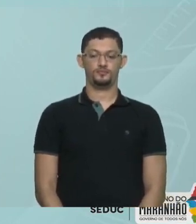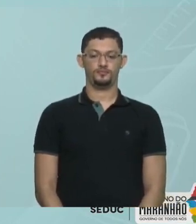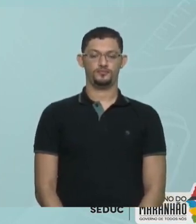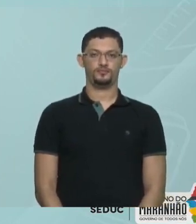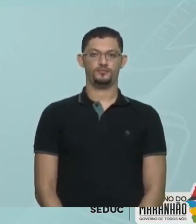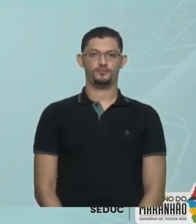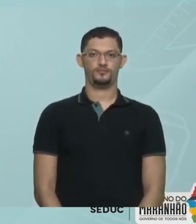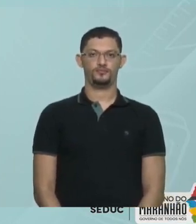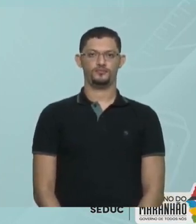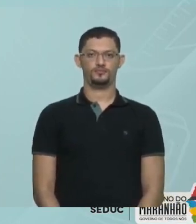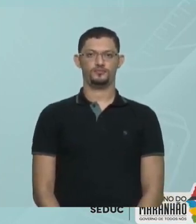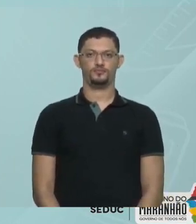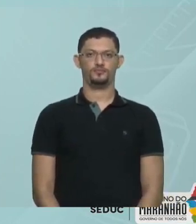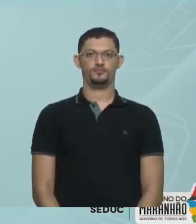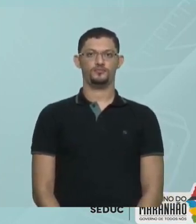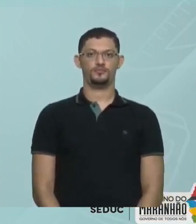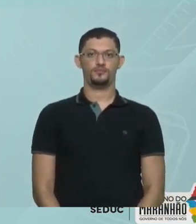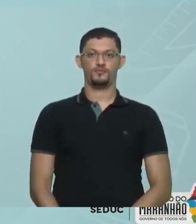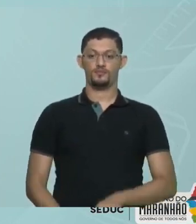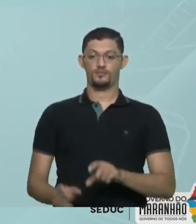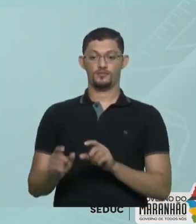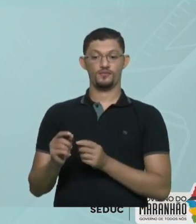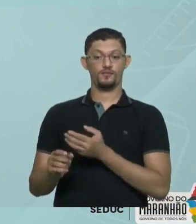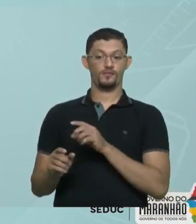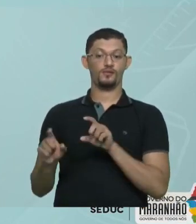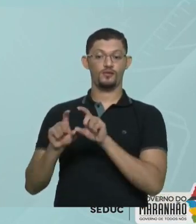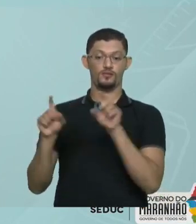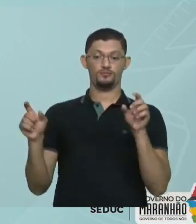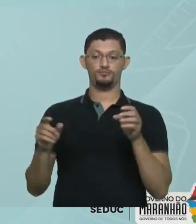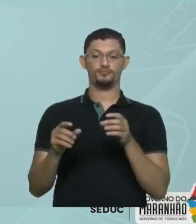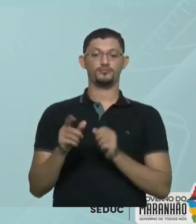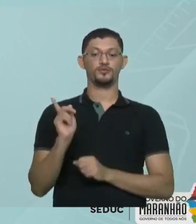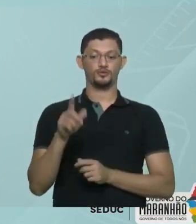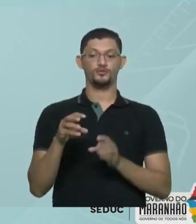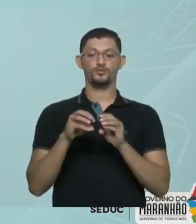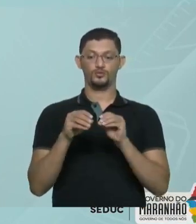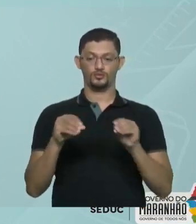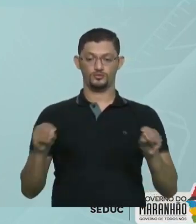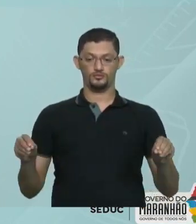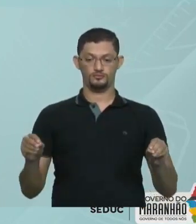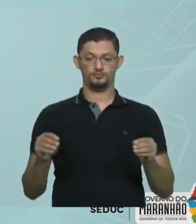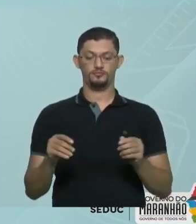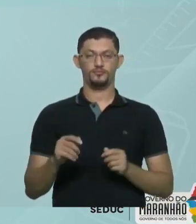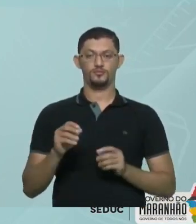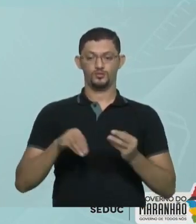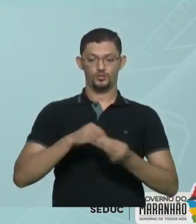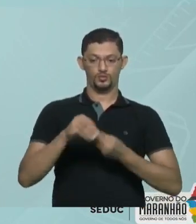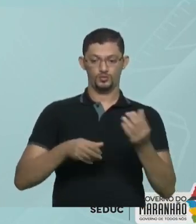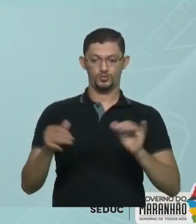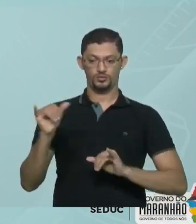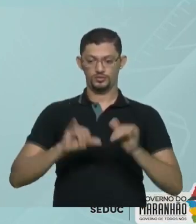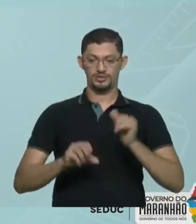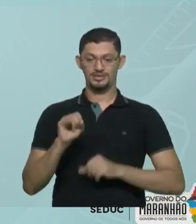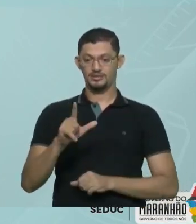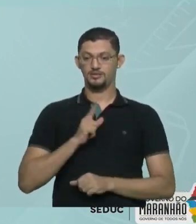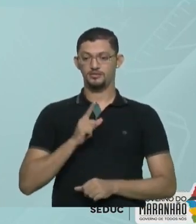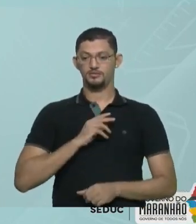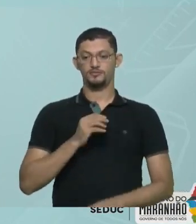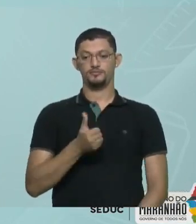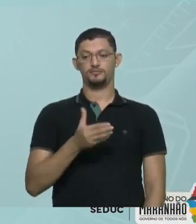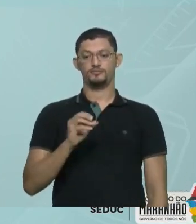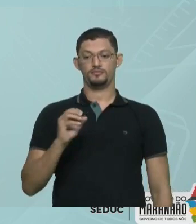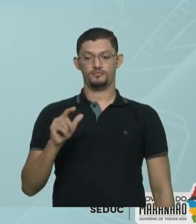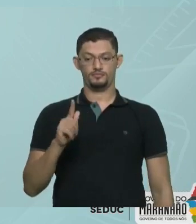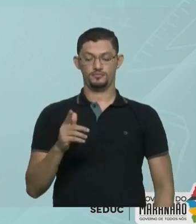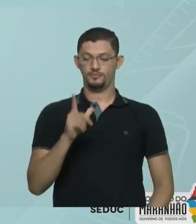de água Dissolver no máximo 34 gramas de sal Ok? Então ele está me dizendo Que se eu tiver 100 gramas de água Eu